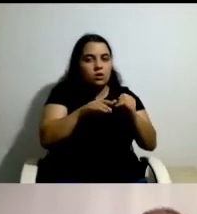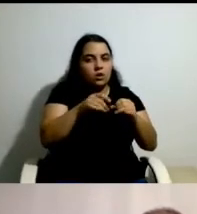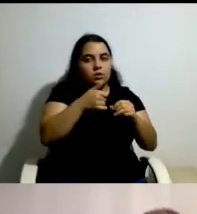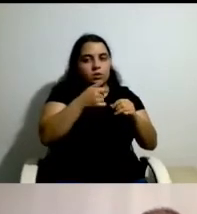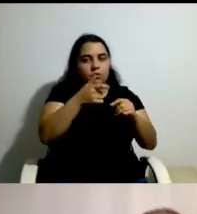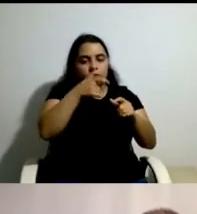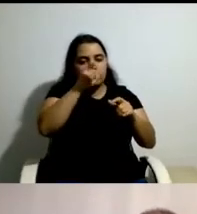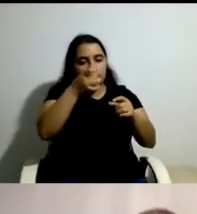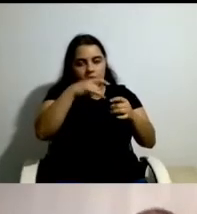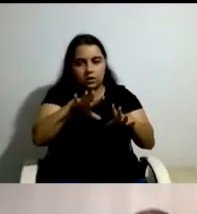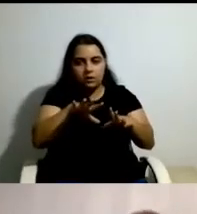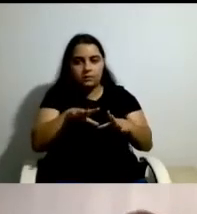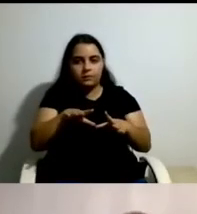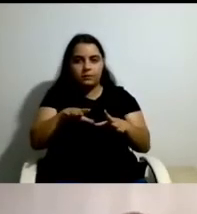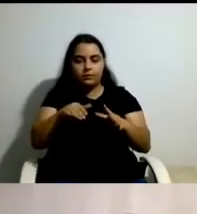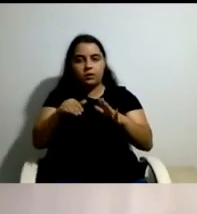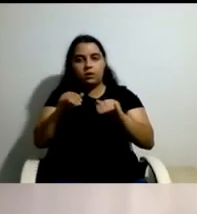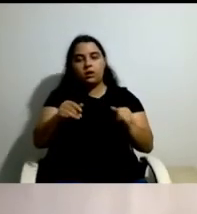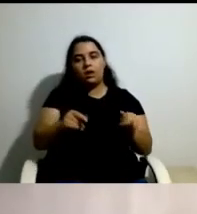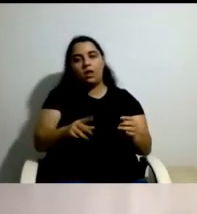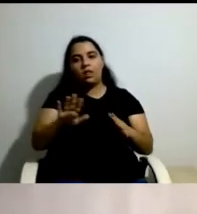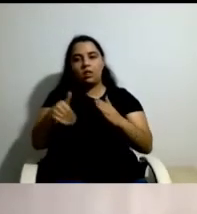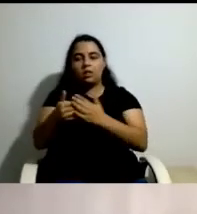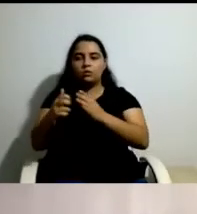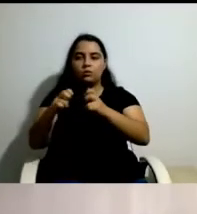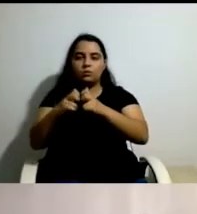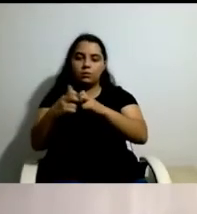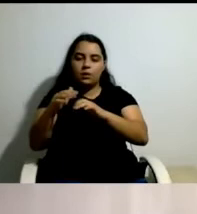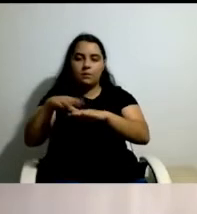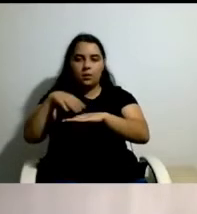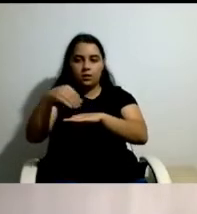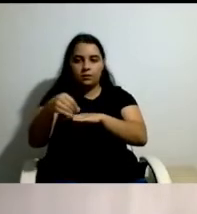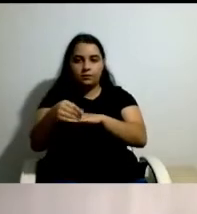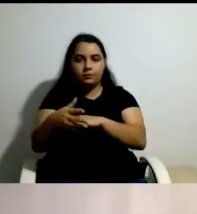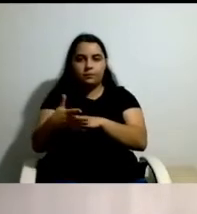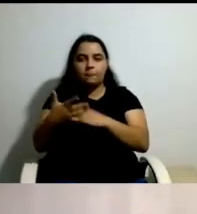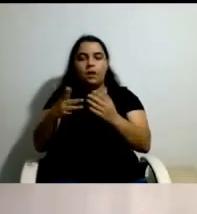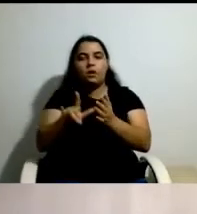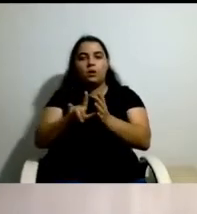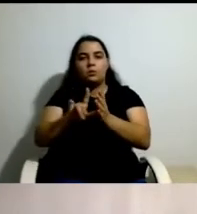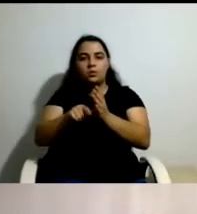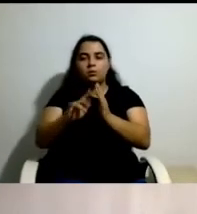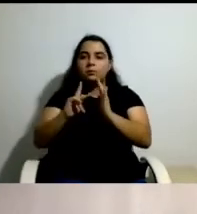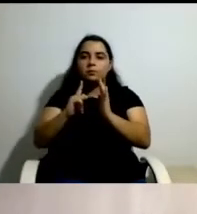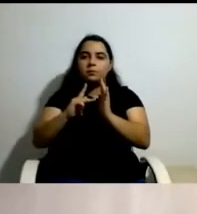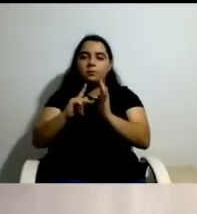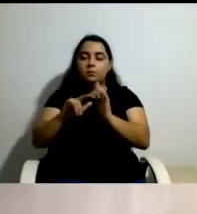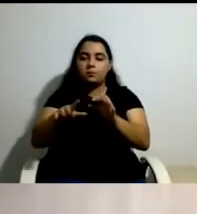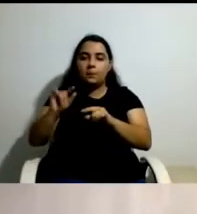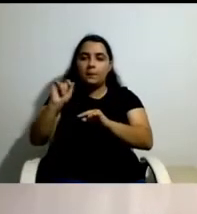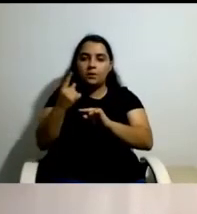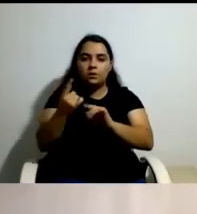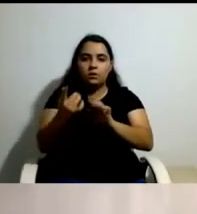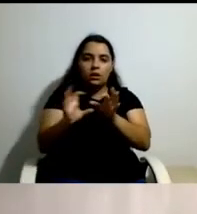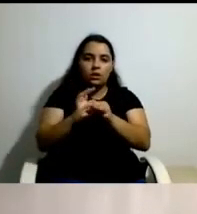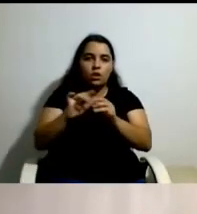Consequências para a concretização dos objetivos do projeto de piloto, particularmente associadas ao teste do dispositivo de assistência pessoal,